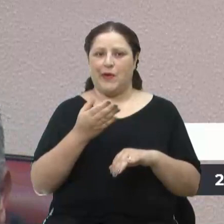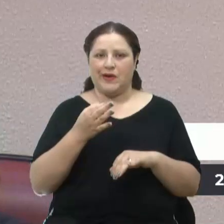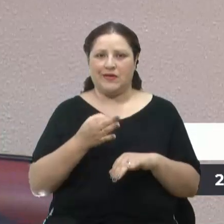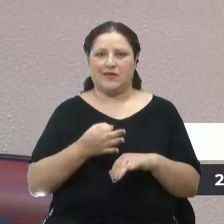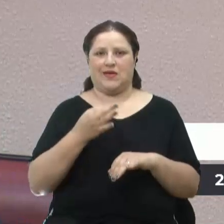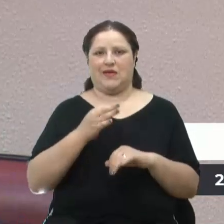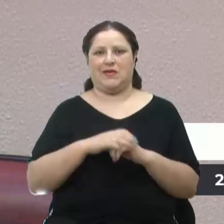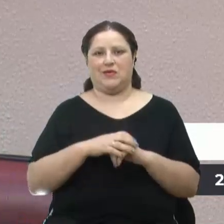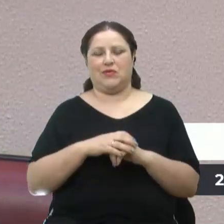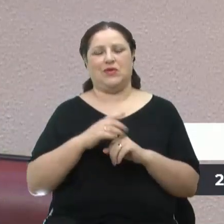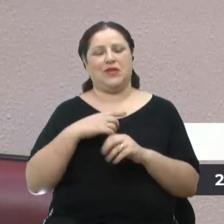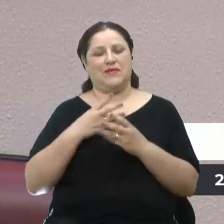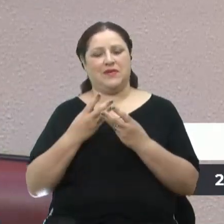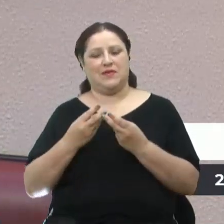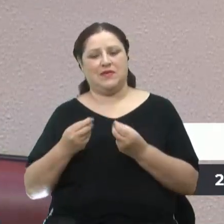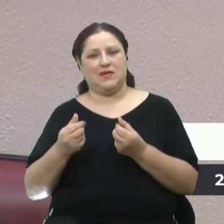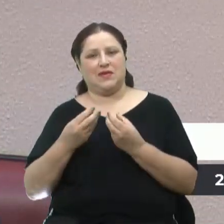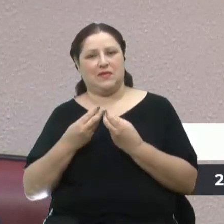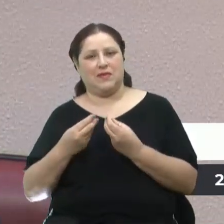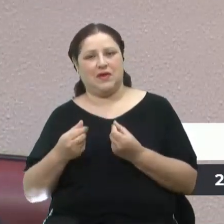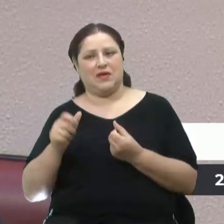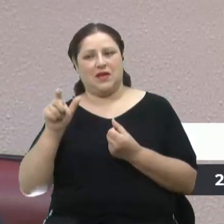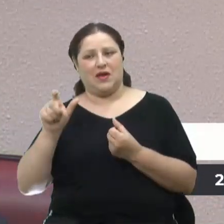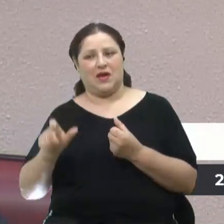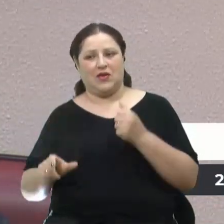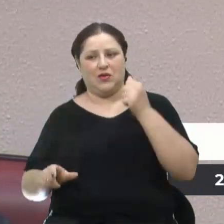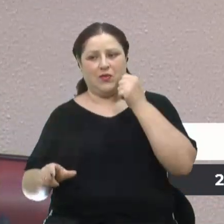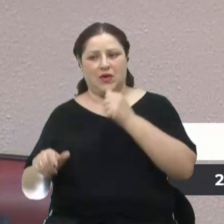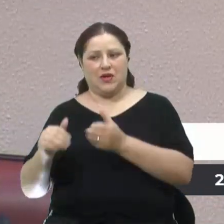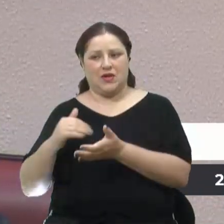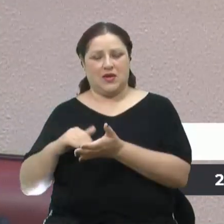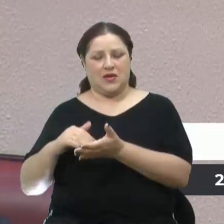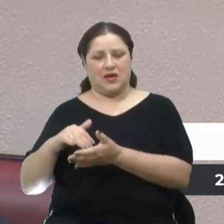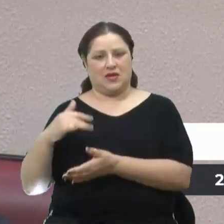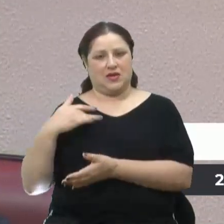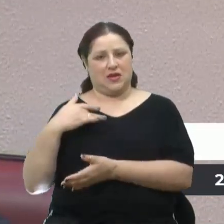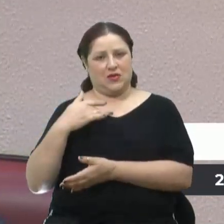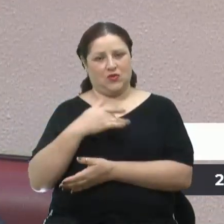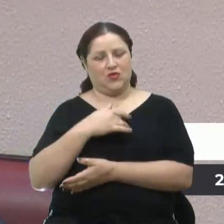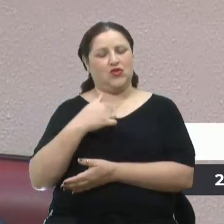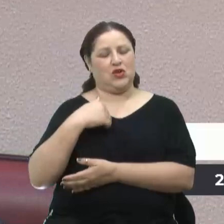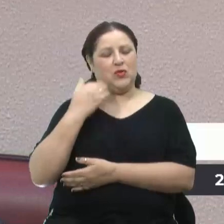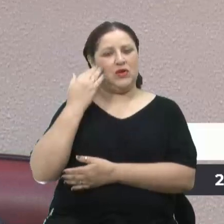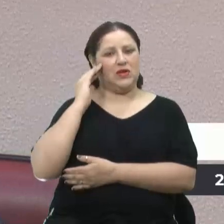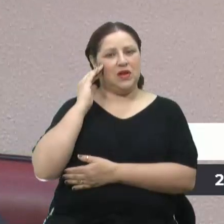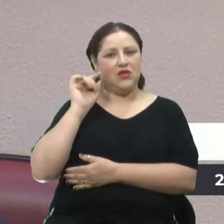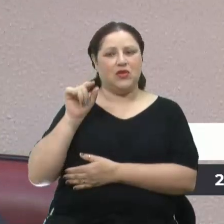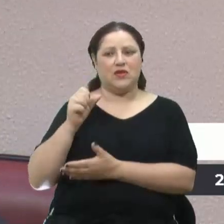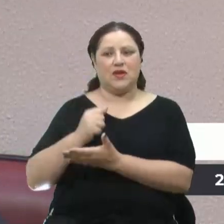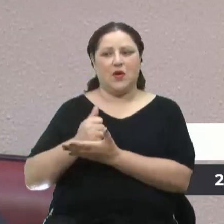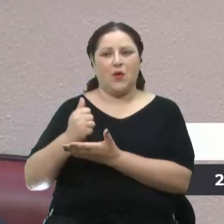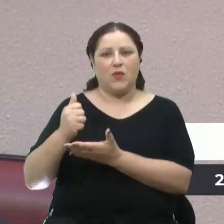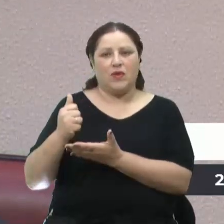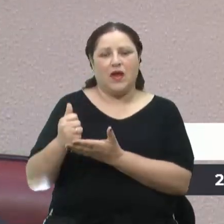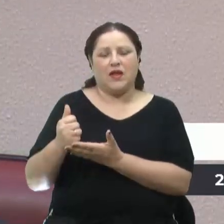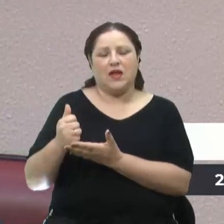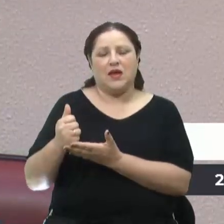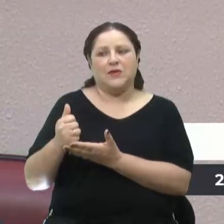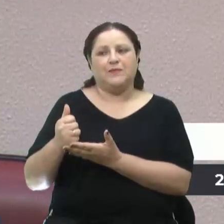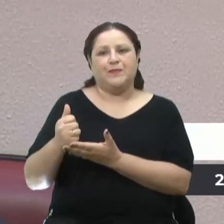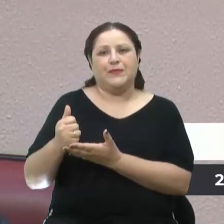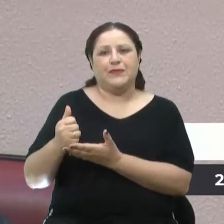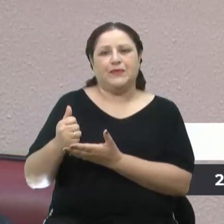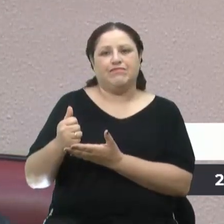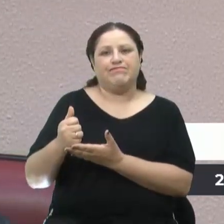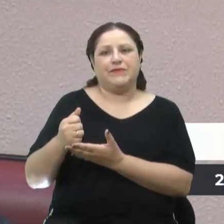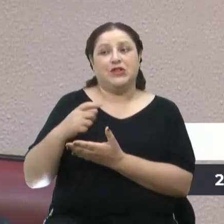da Saúde, do Governo Municipal, nesse sentido, e eu entendo que essa contratação vai amenizar, resolver, com certeza